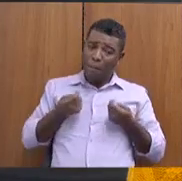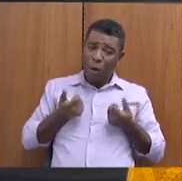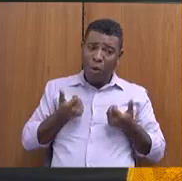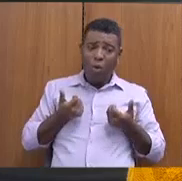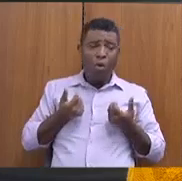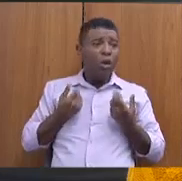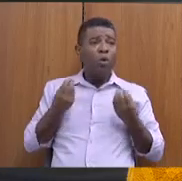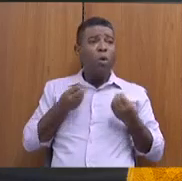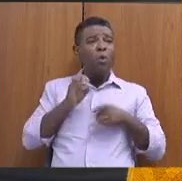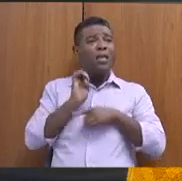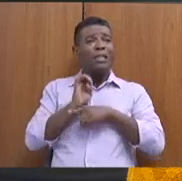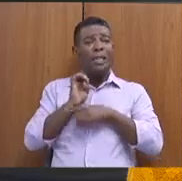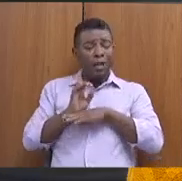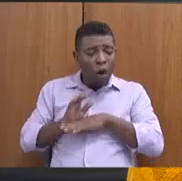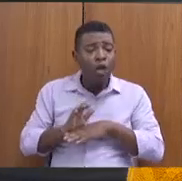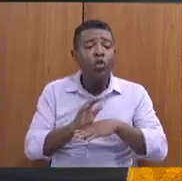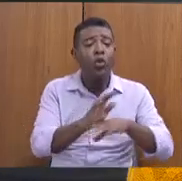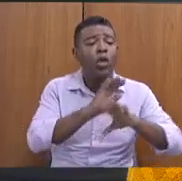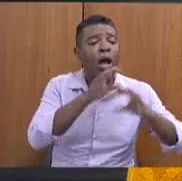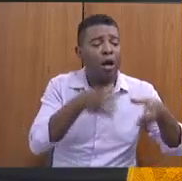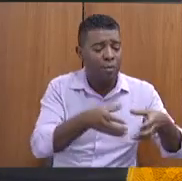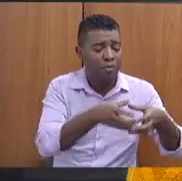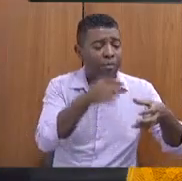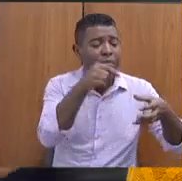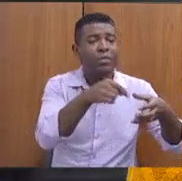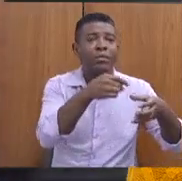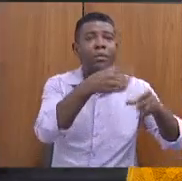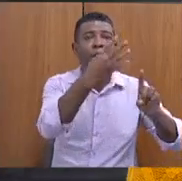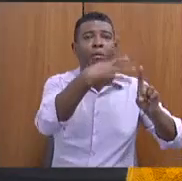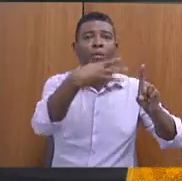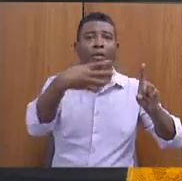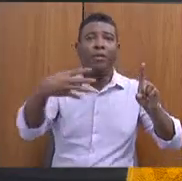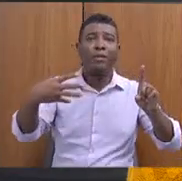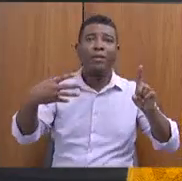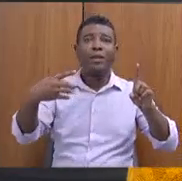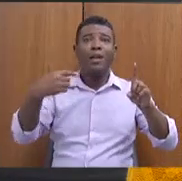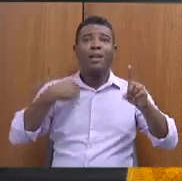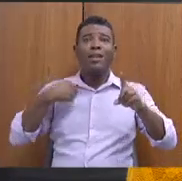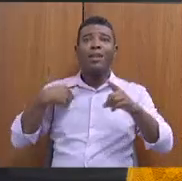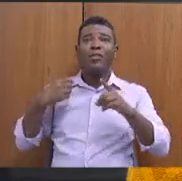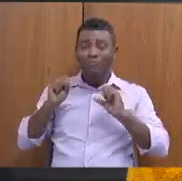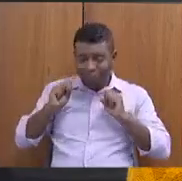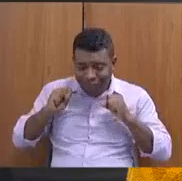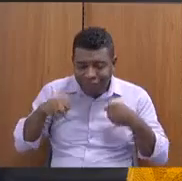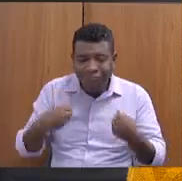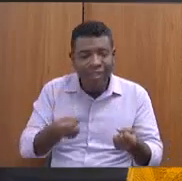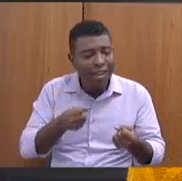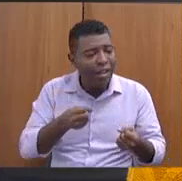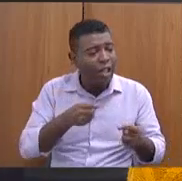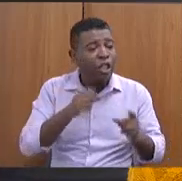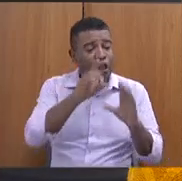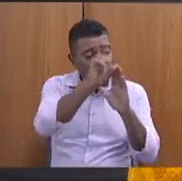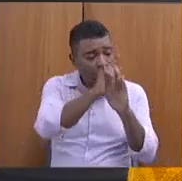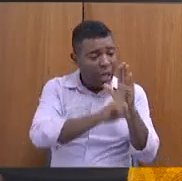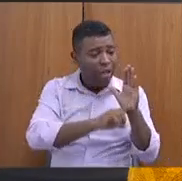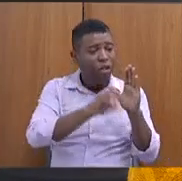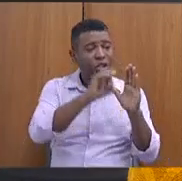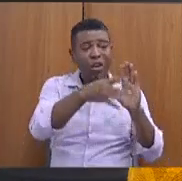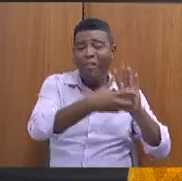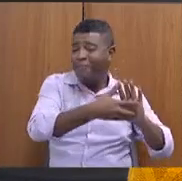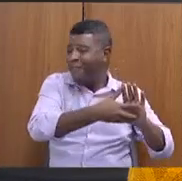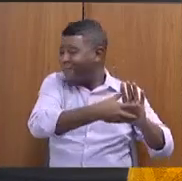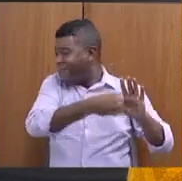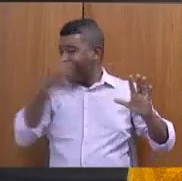eu penso e batalhei aqui para que os direitos da pessoa LGBT não fossem simplesmente arrancados da